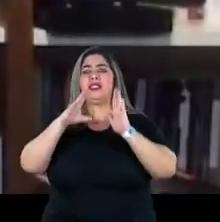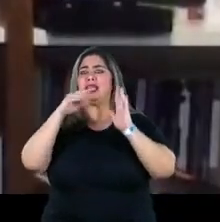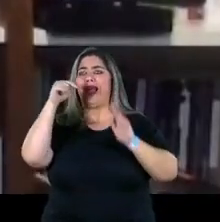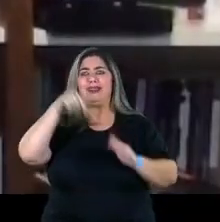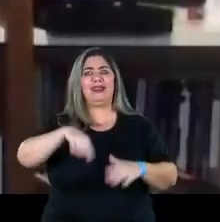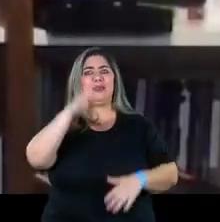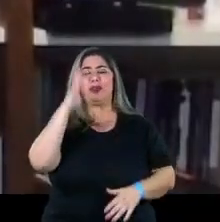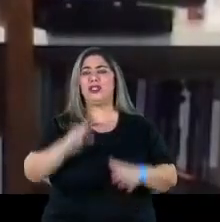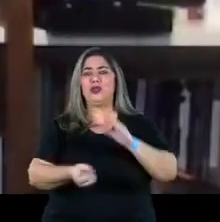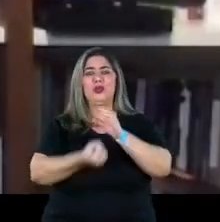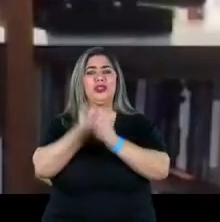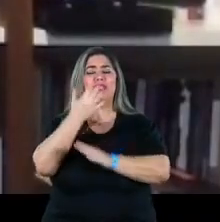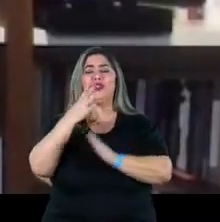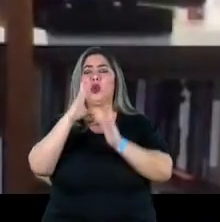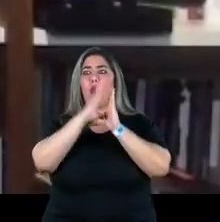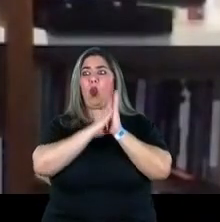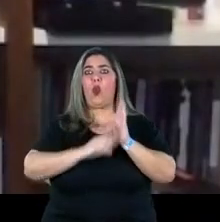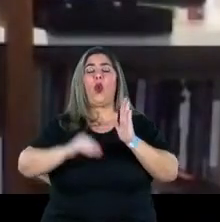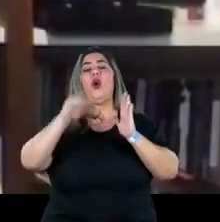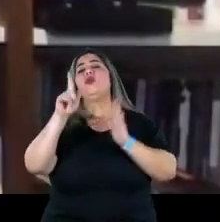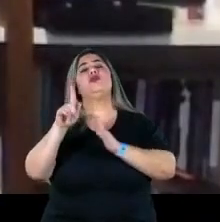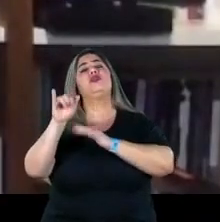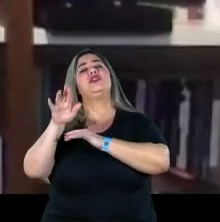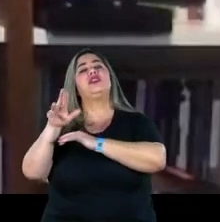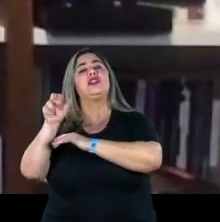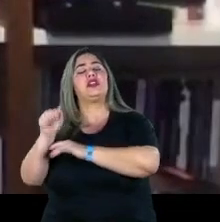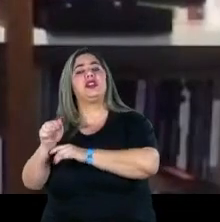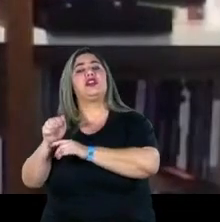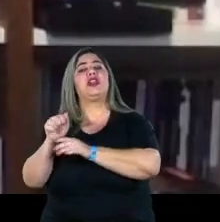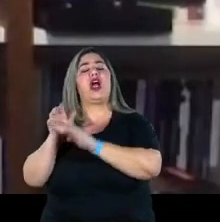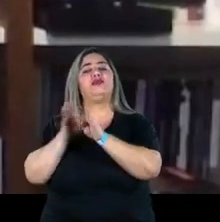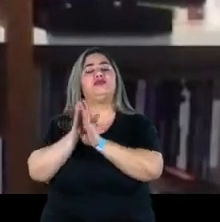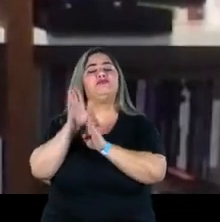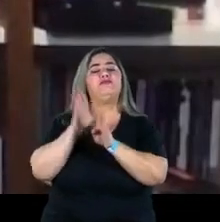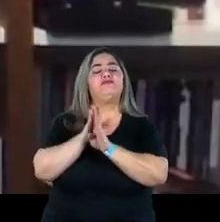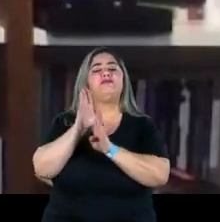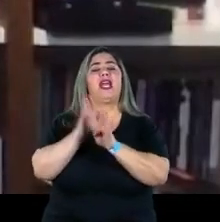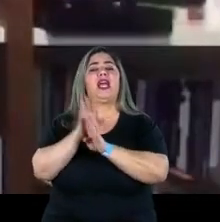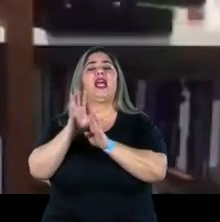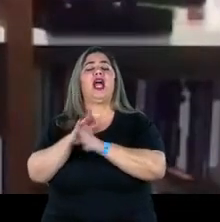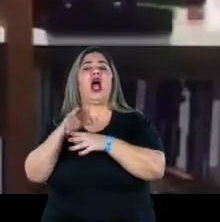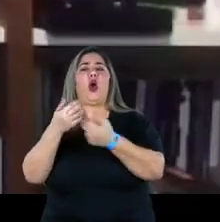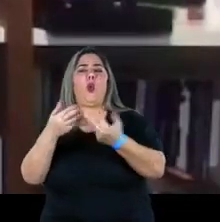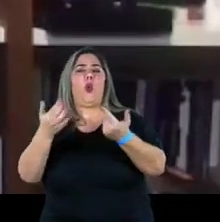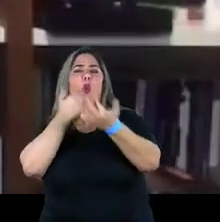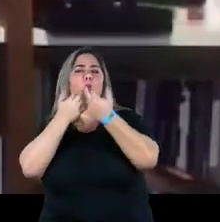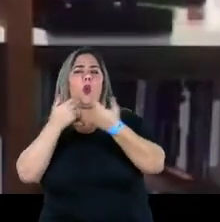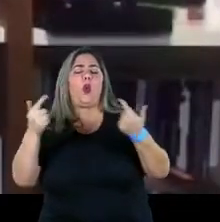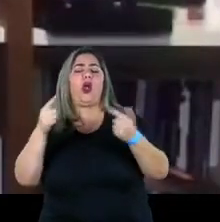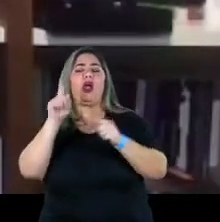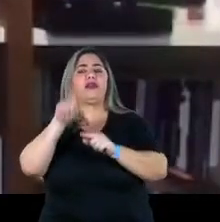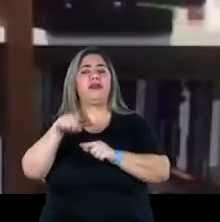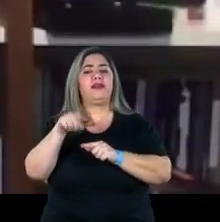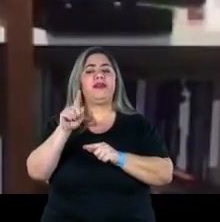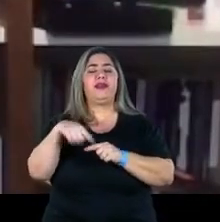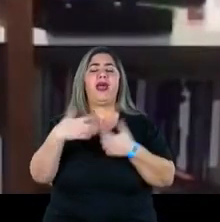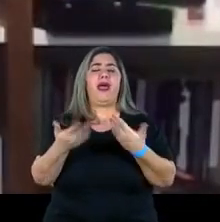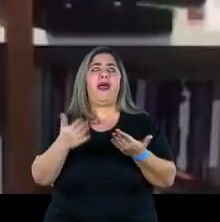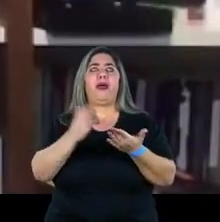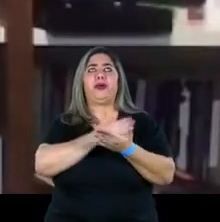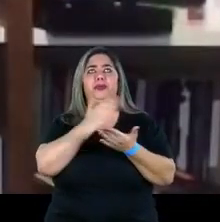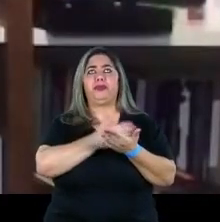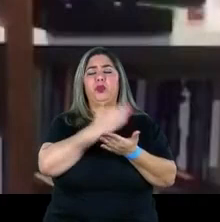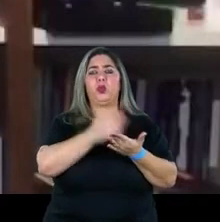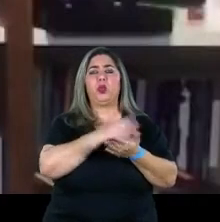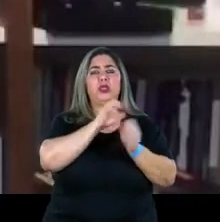nisso também ao criar um guia de orientação sobre a questão alimentar, que foi meio que,